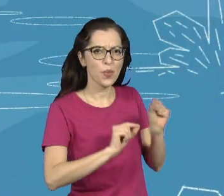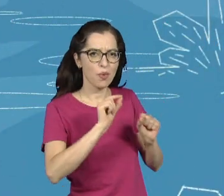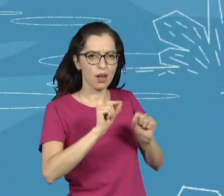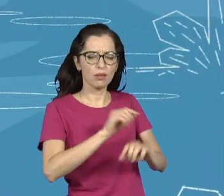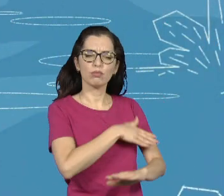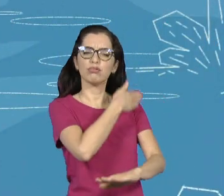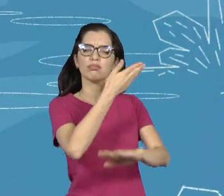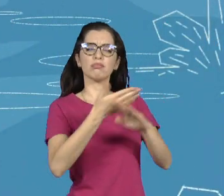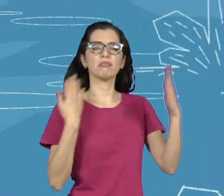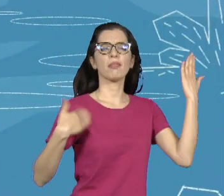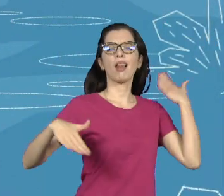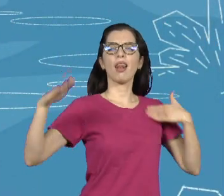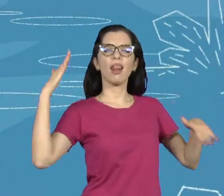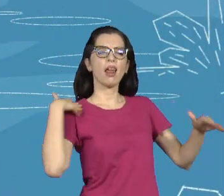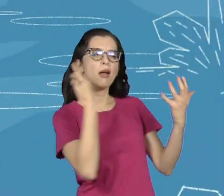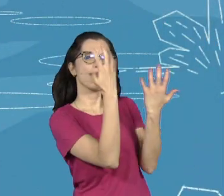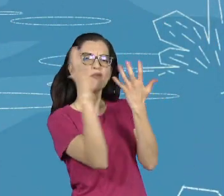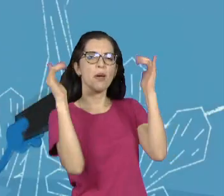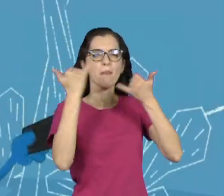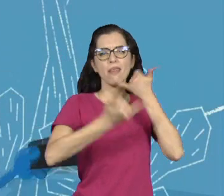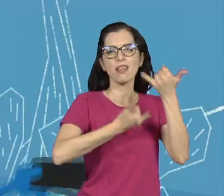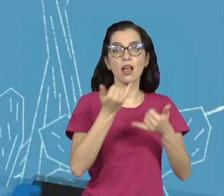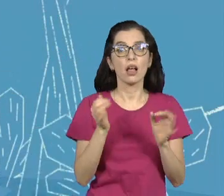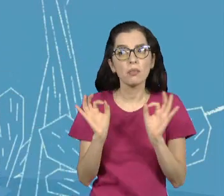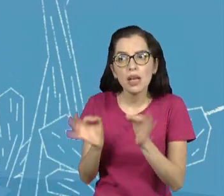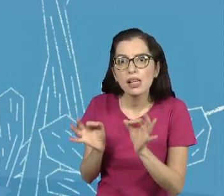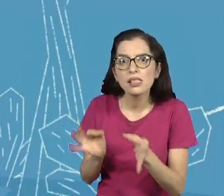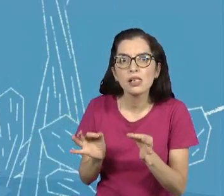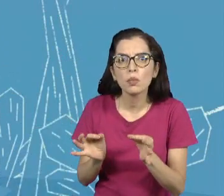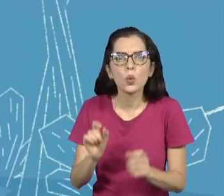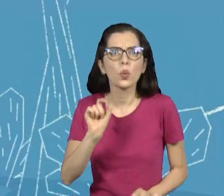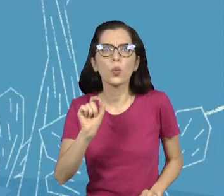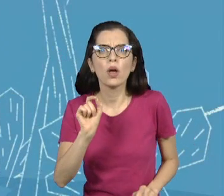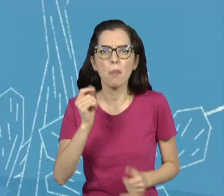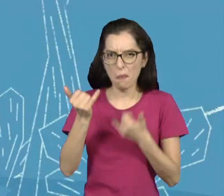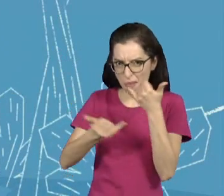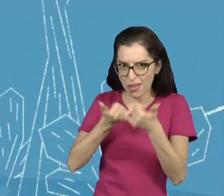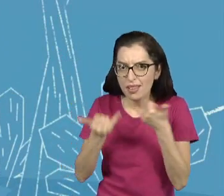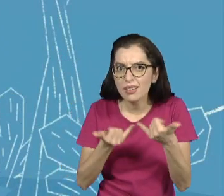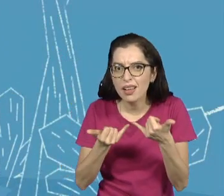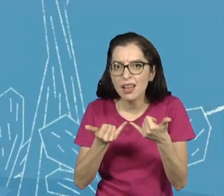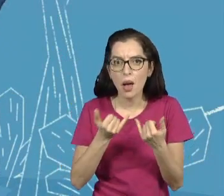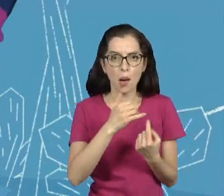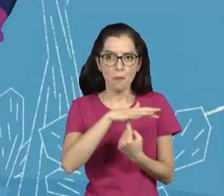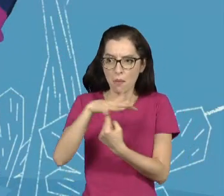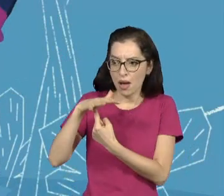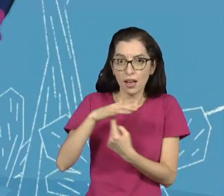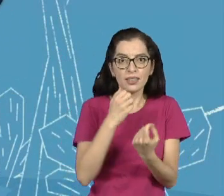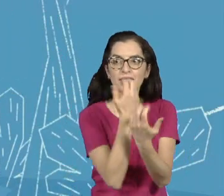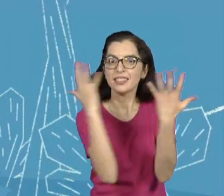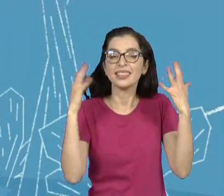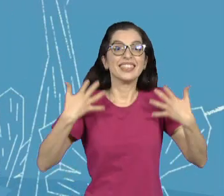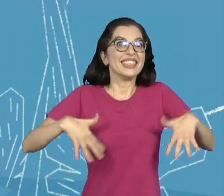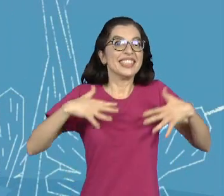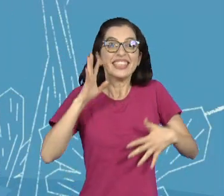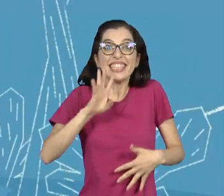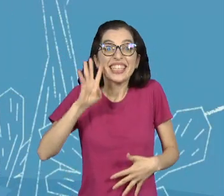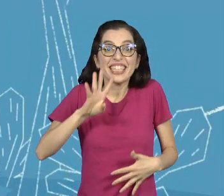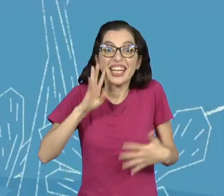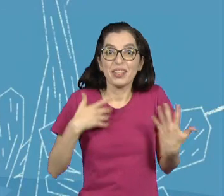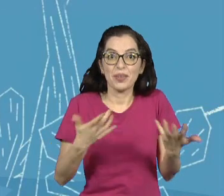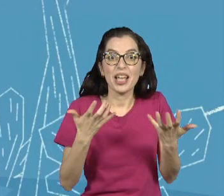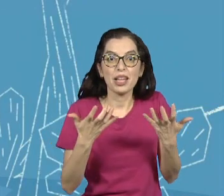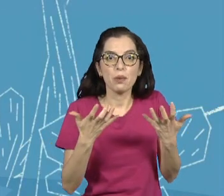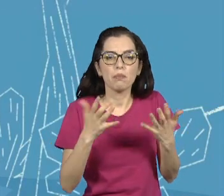parque? Tem sim! Passar o dia no parque brincando muito! Então, aproveitando esse clima de floresta,